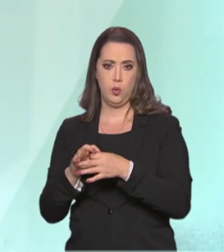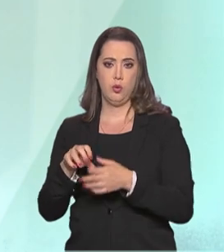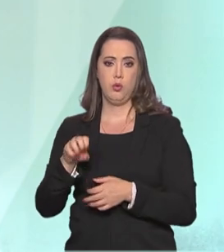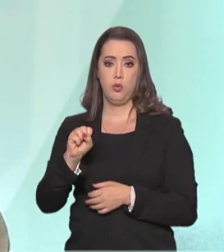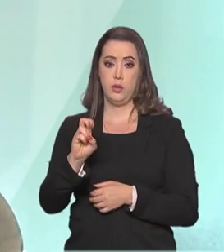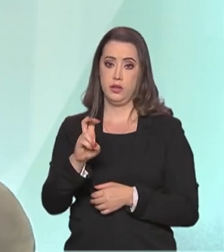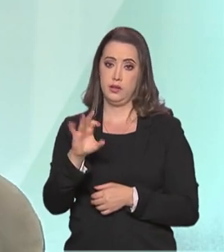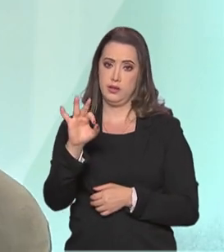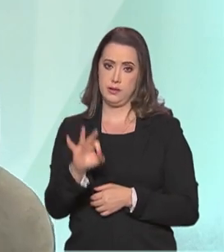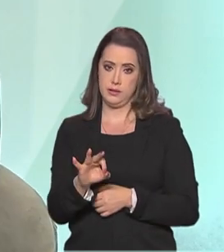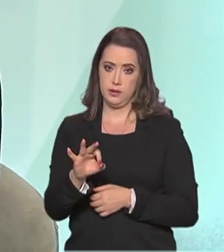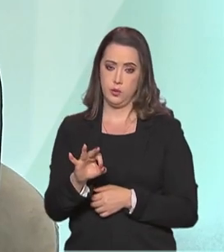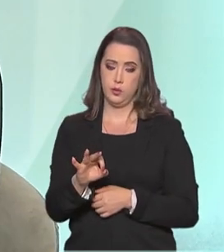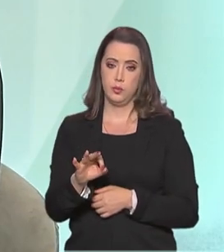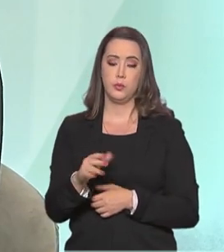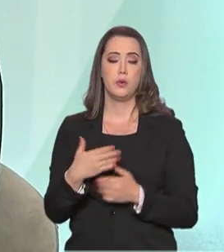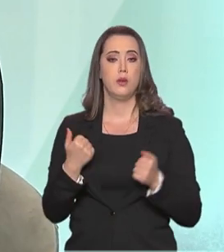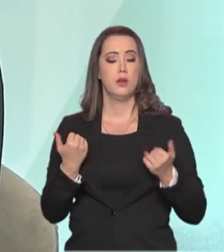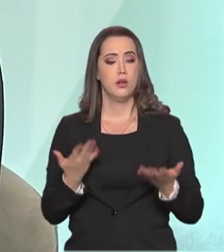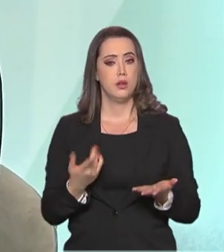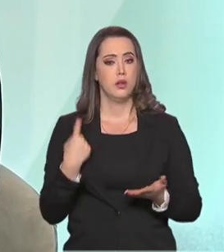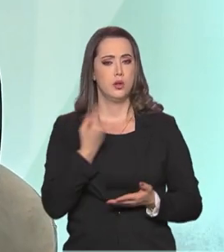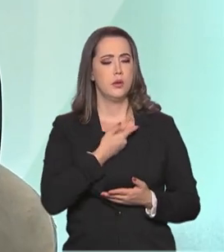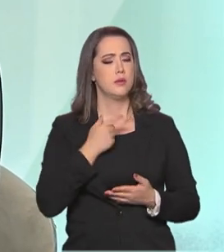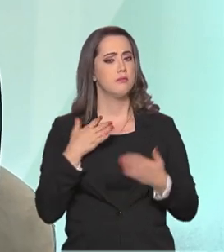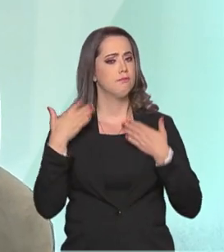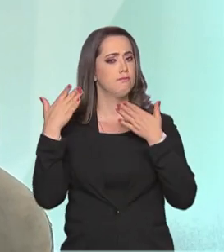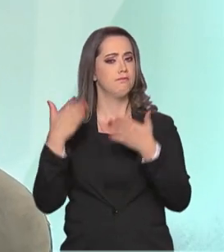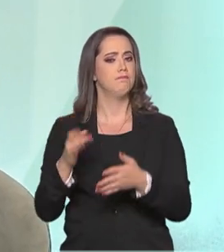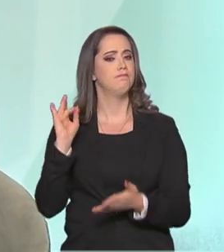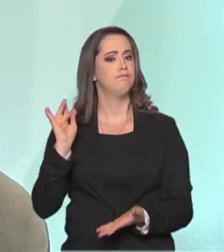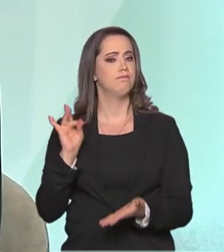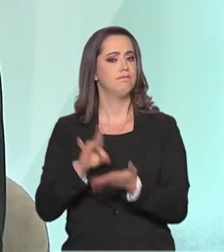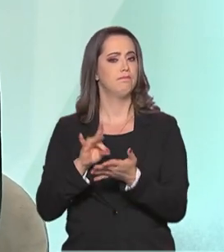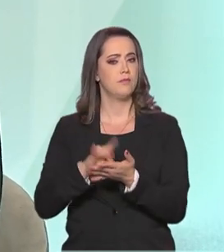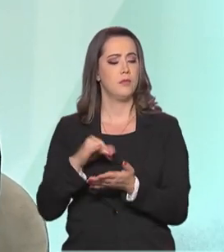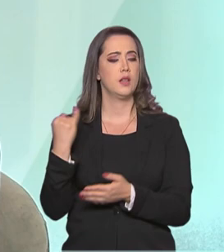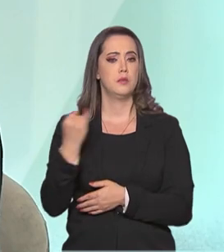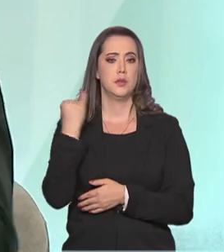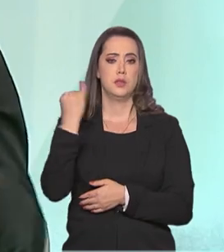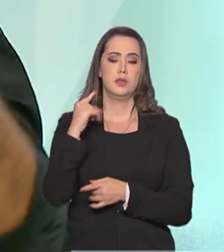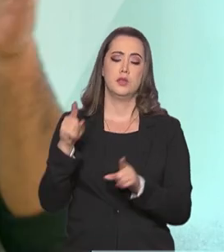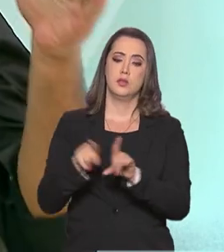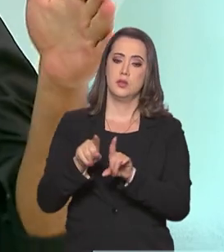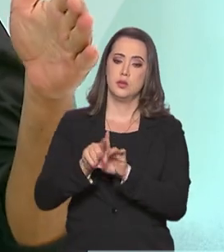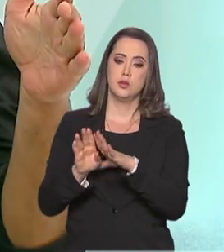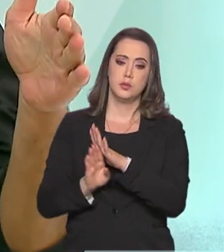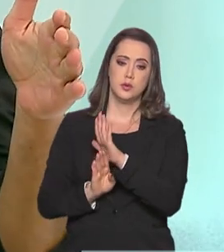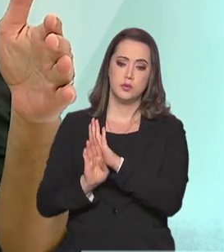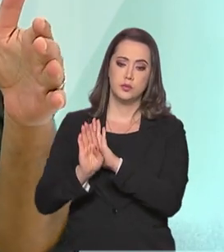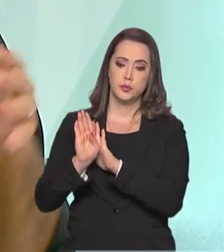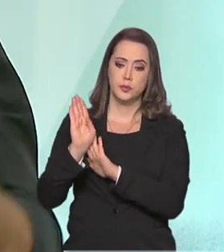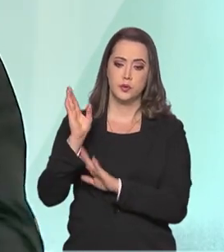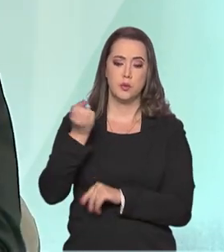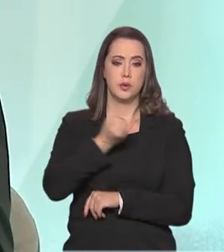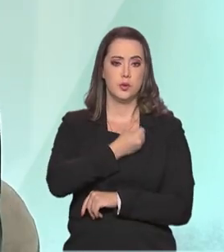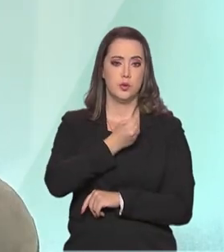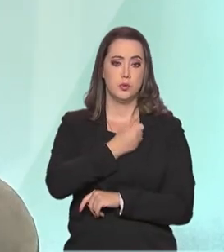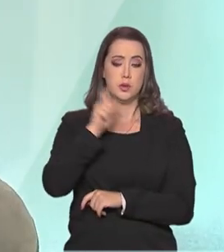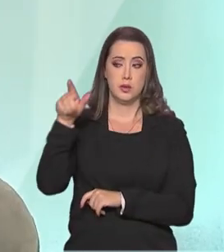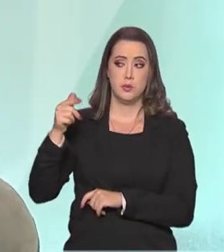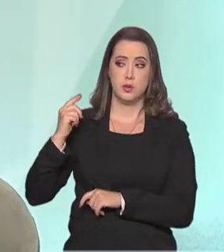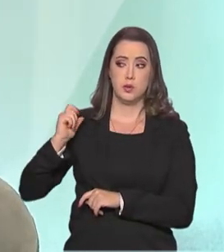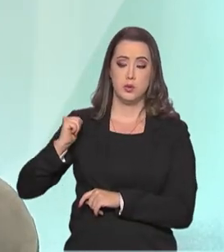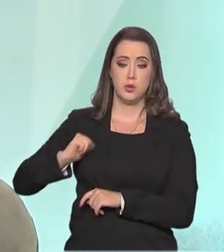% dos bolsistas. Nós temos uma participação efetiva e muito grande e houve também o aumento do número dos bolsistas.